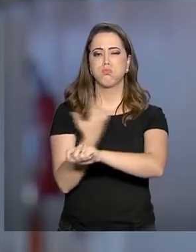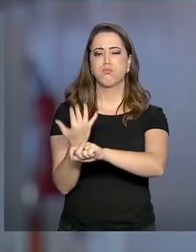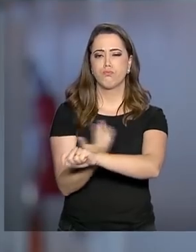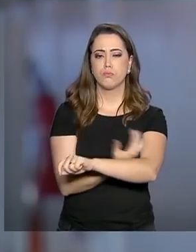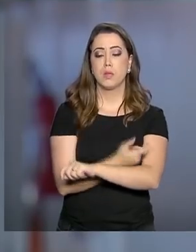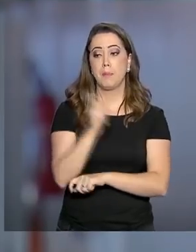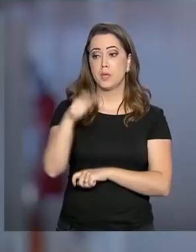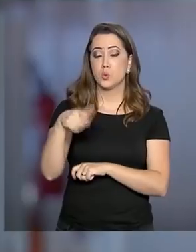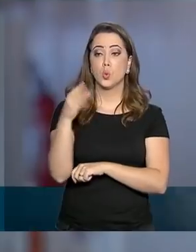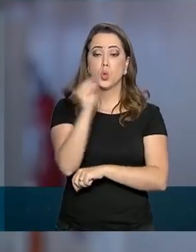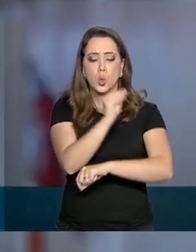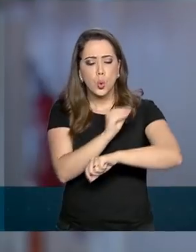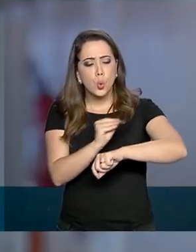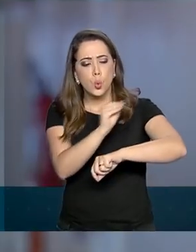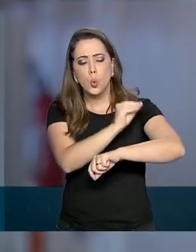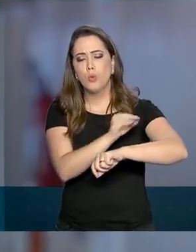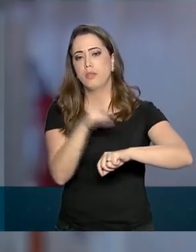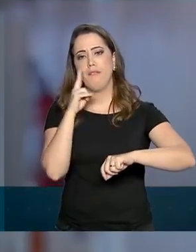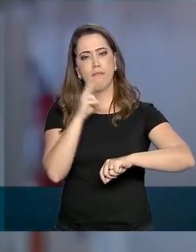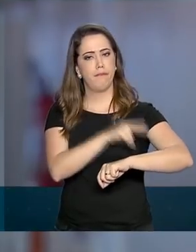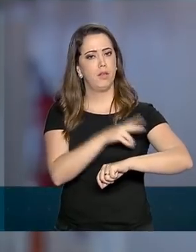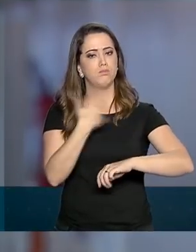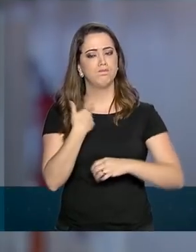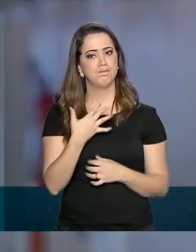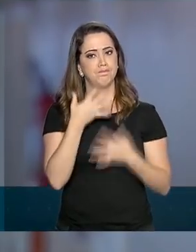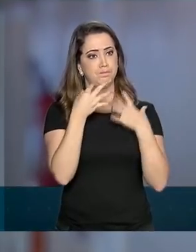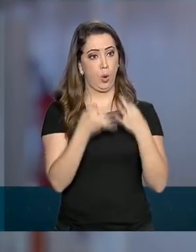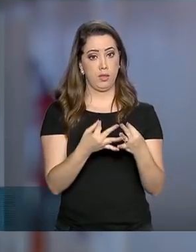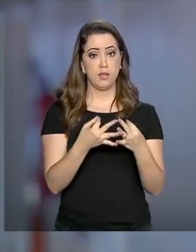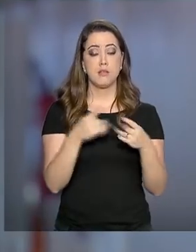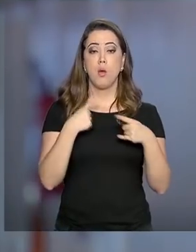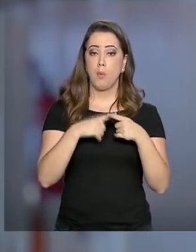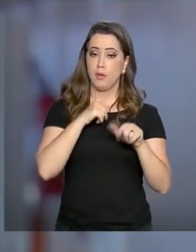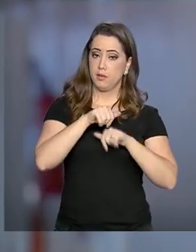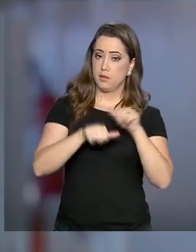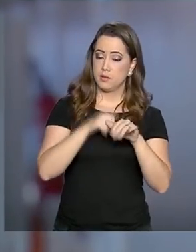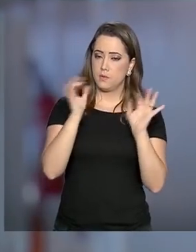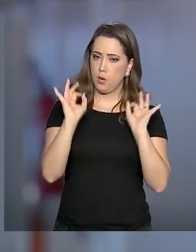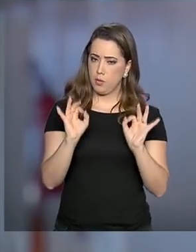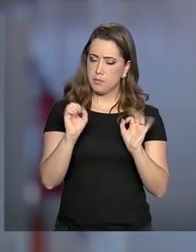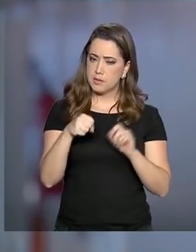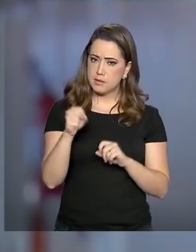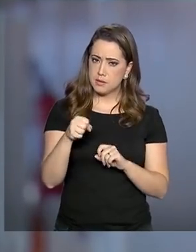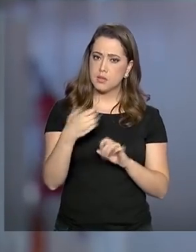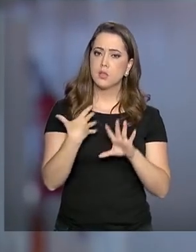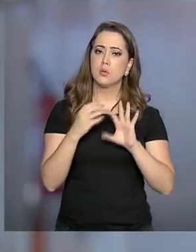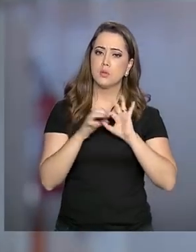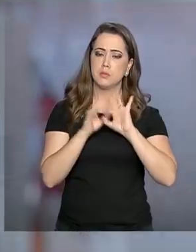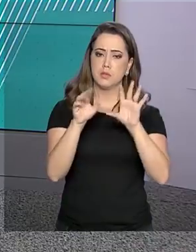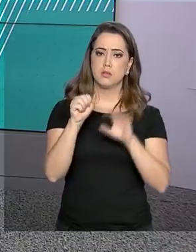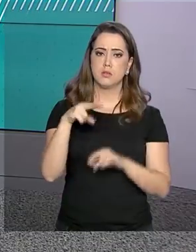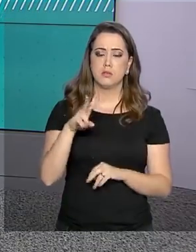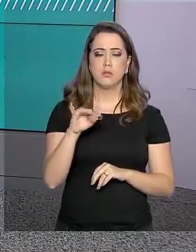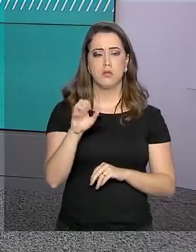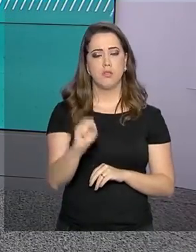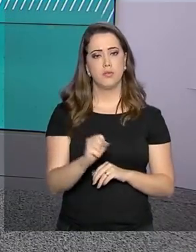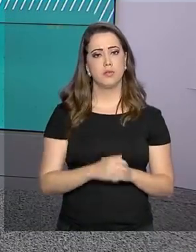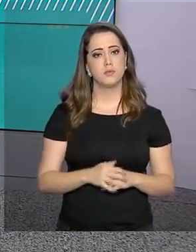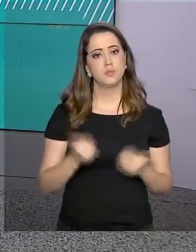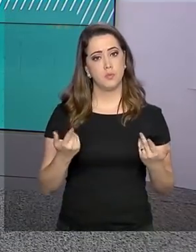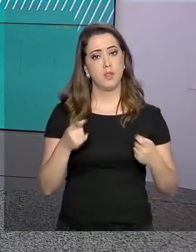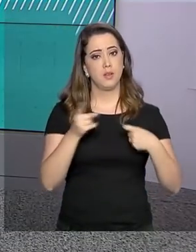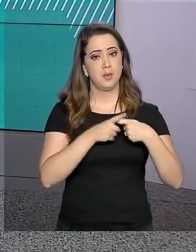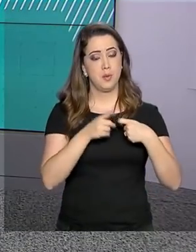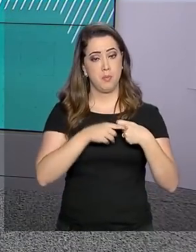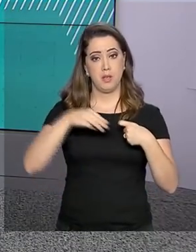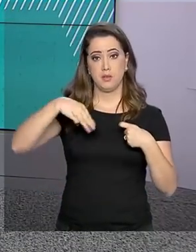trata a queimadura acompanha isso com muito interesse, exatamente para que isso se transforme finalmente num produto autorizado pela Anvisa. E o